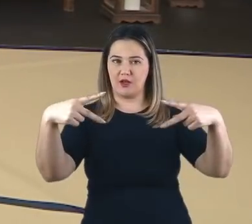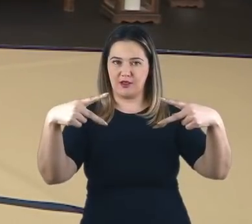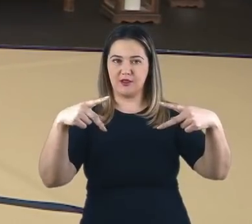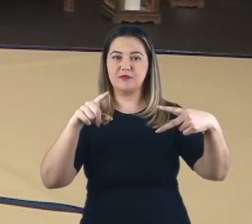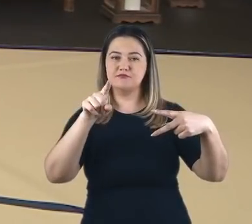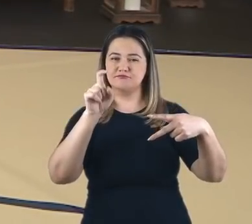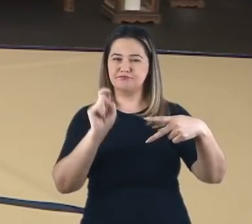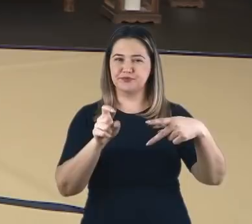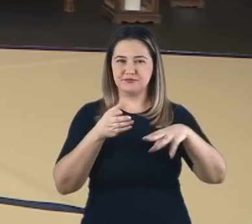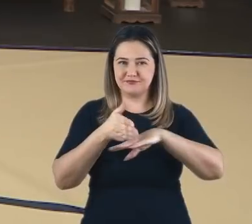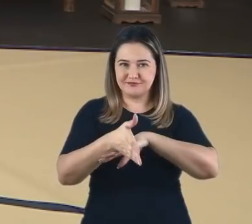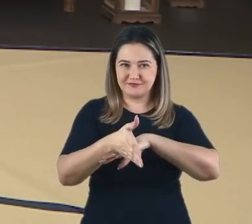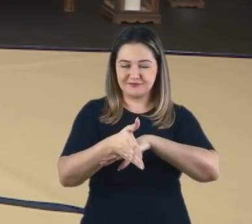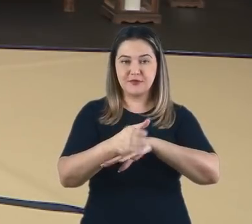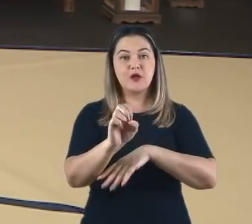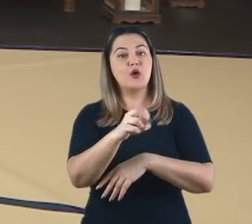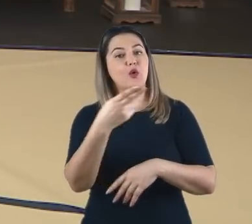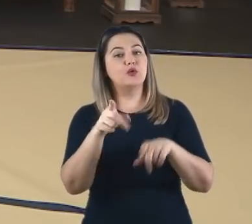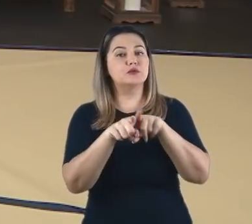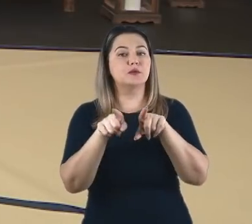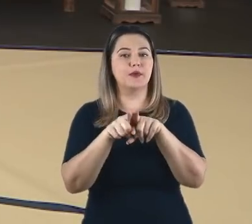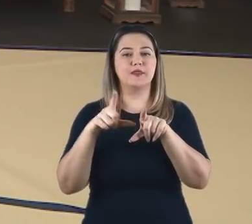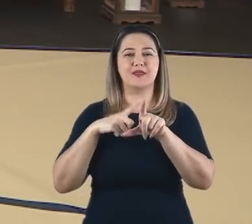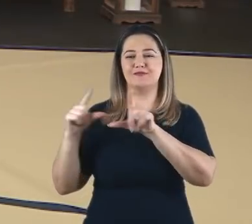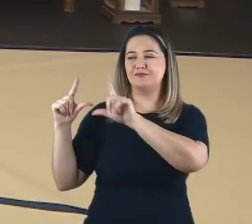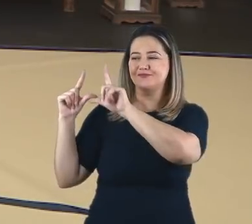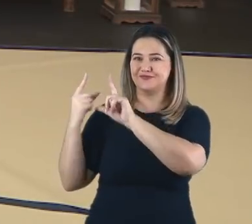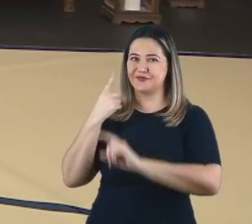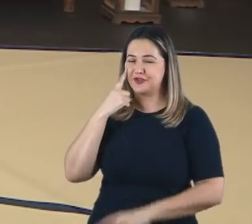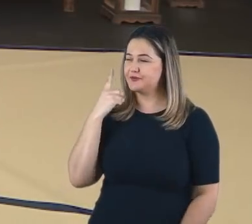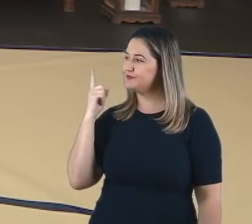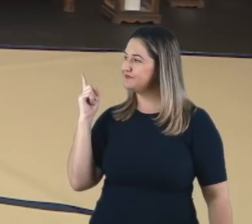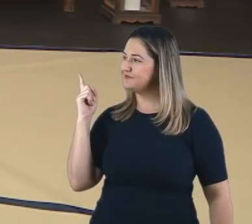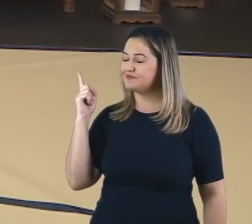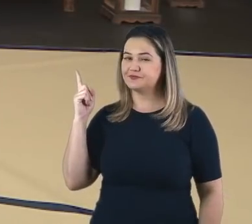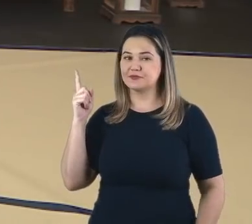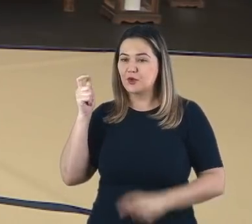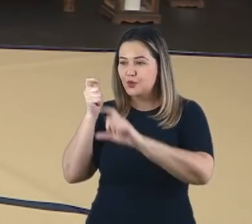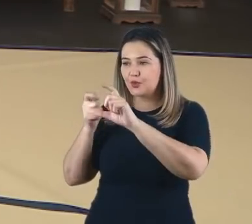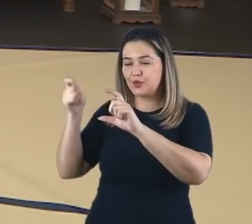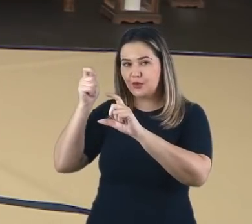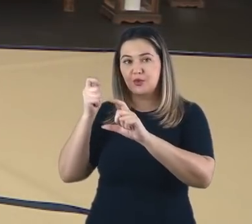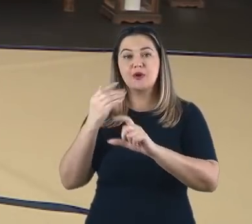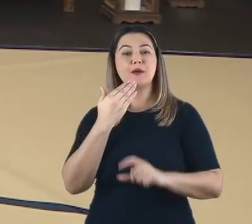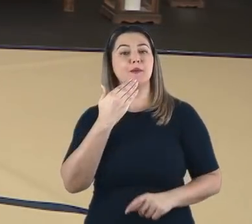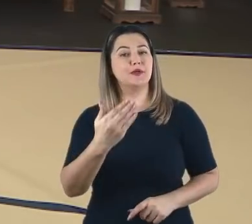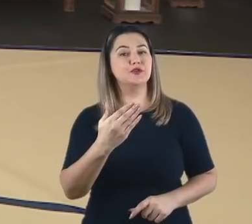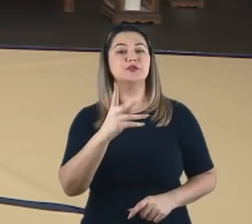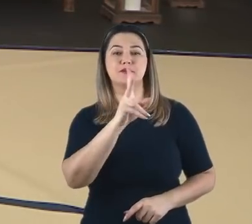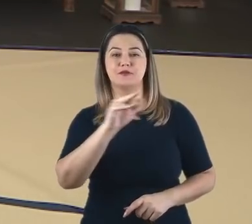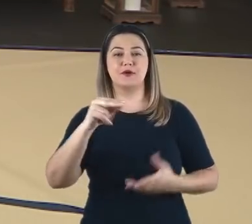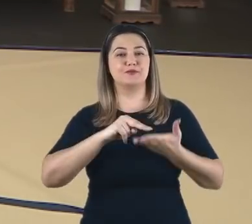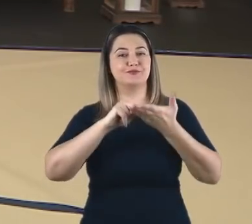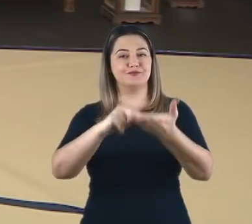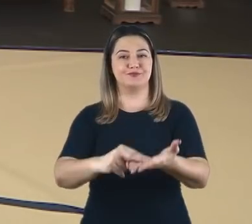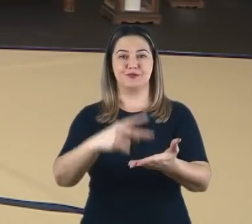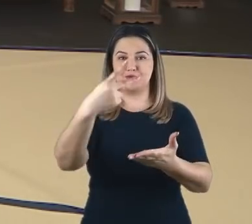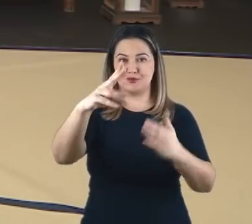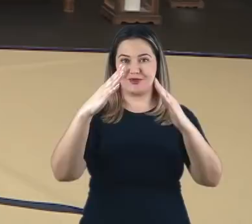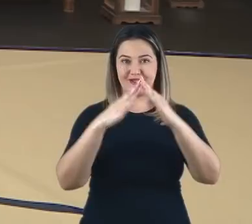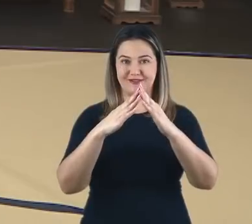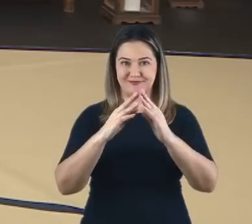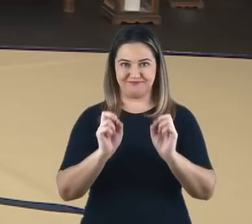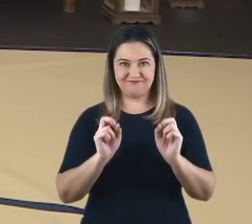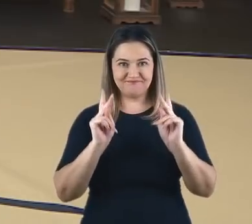site biblia.com.br. Você também pode acionar o QR Code que aparece aí na sua tela e pedir o seu exemplar que chegará aí em